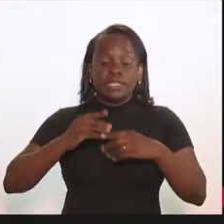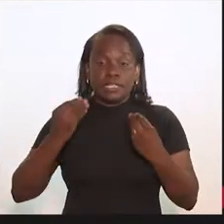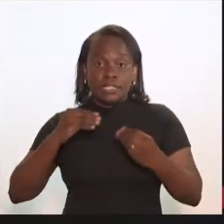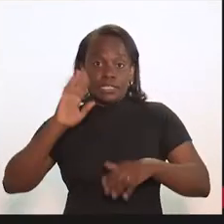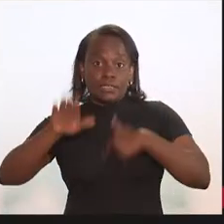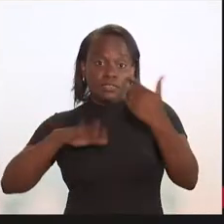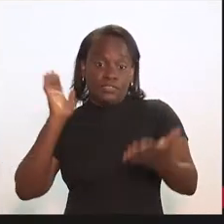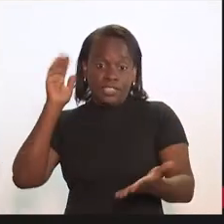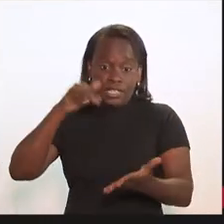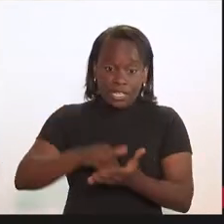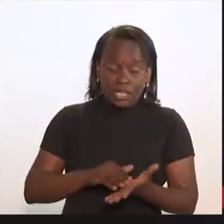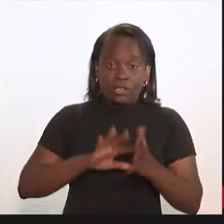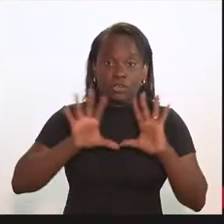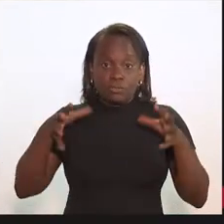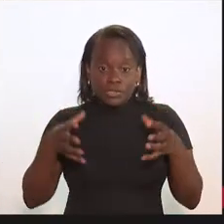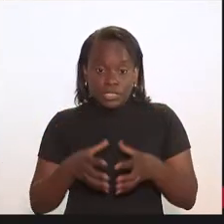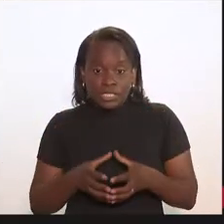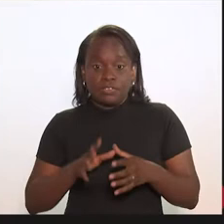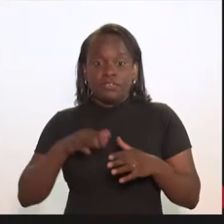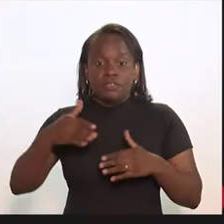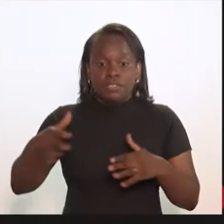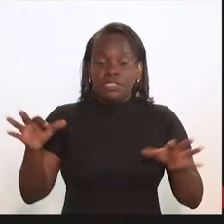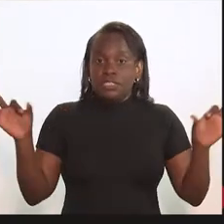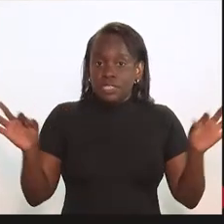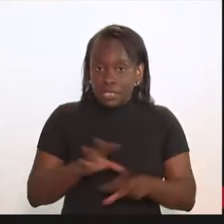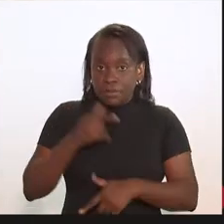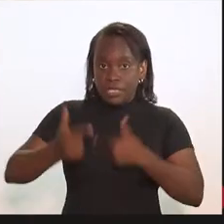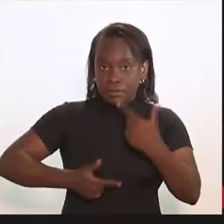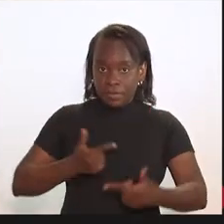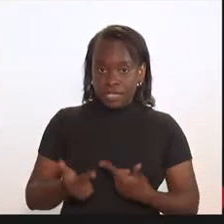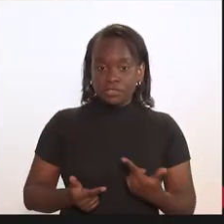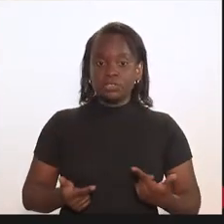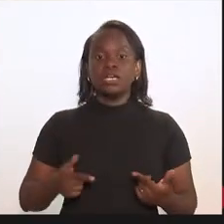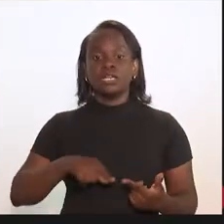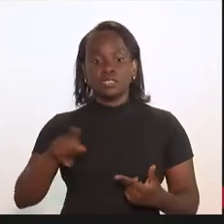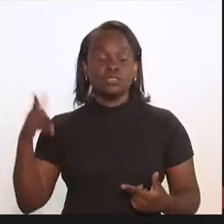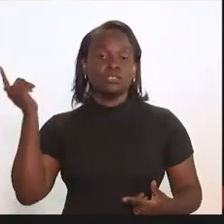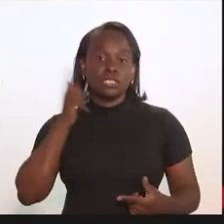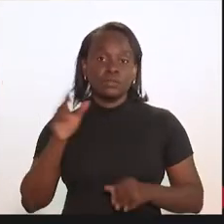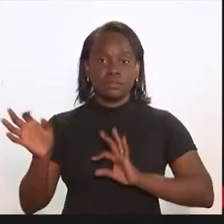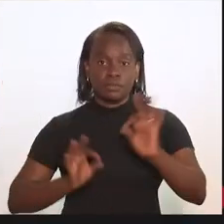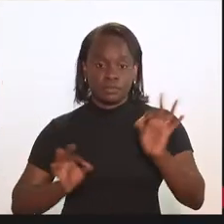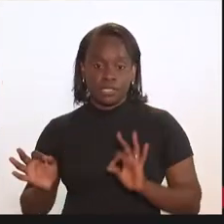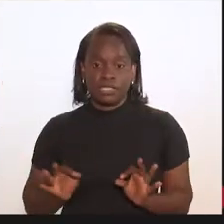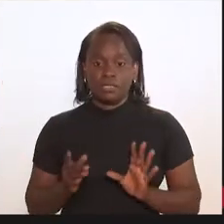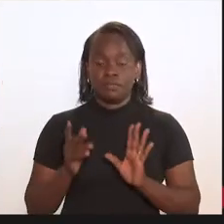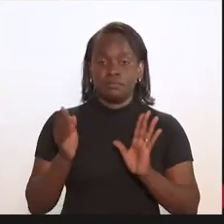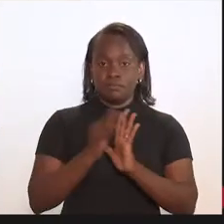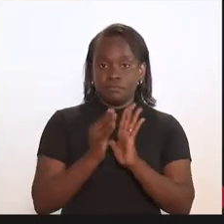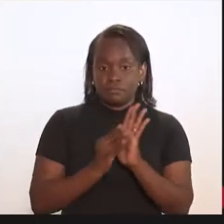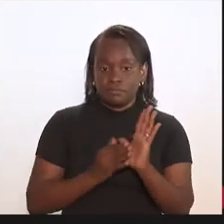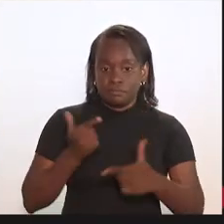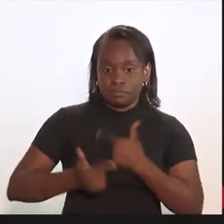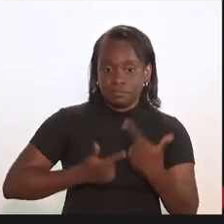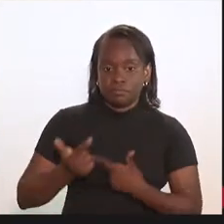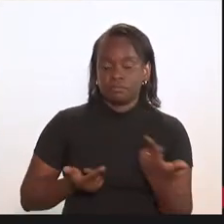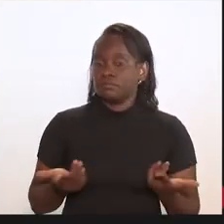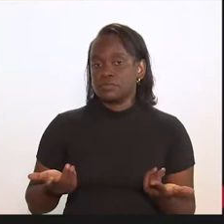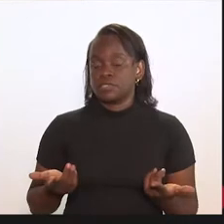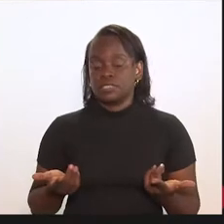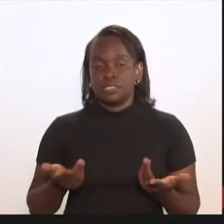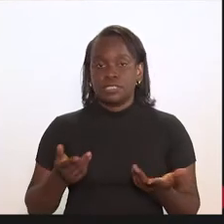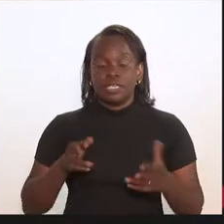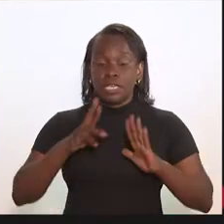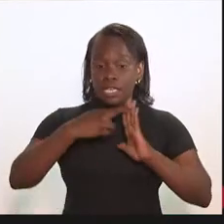quando a comissão caminhar para o encerramento dos seus trabalhos, nós possamos elaborar aí um plano de trabalho,